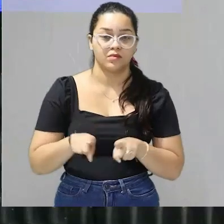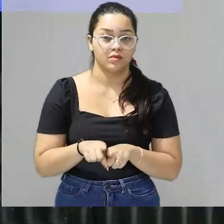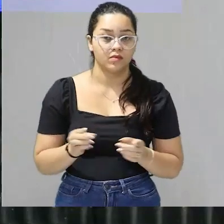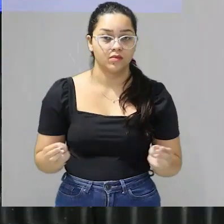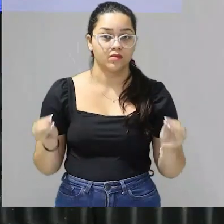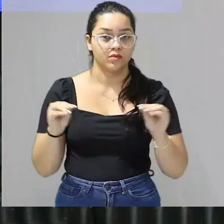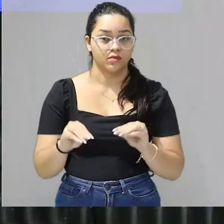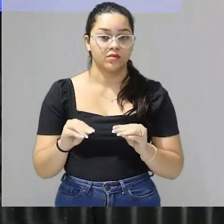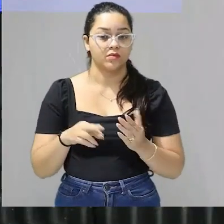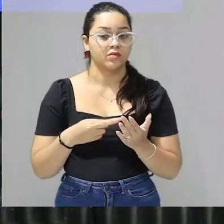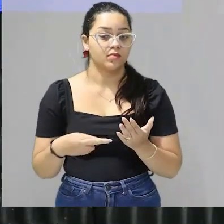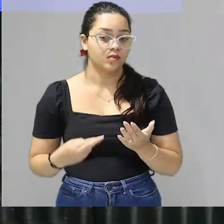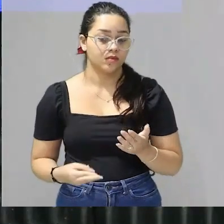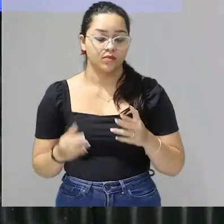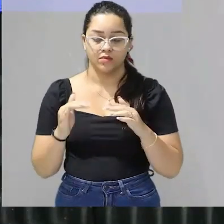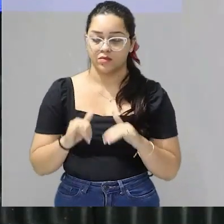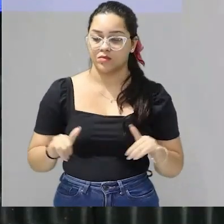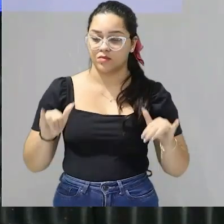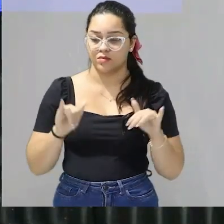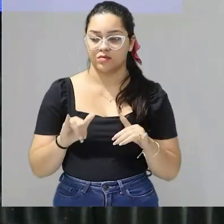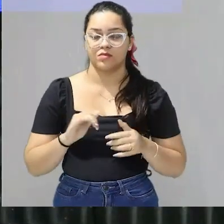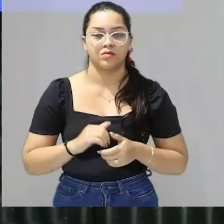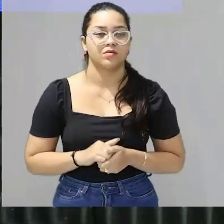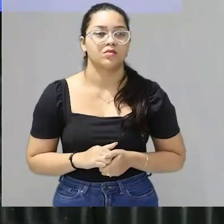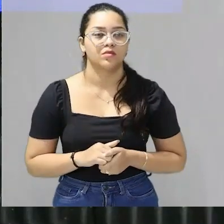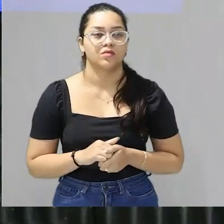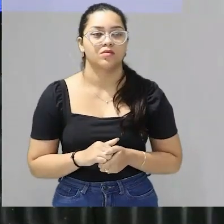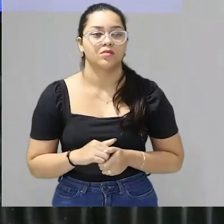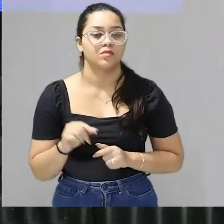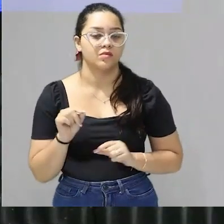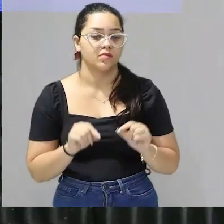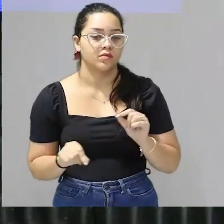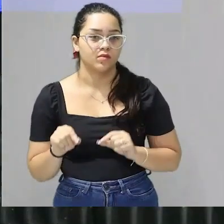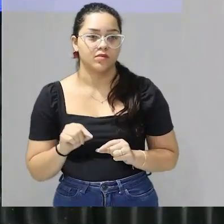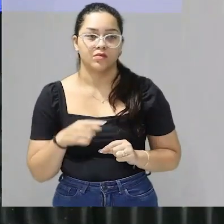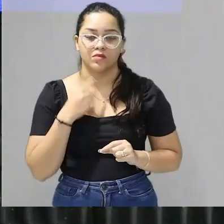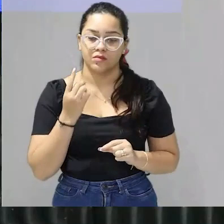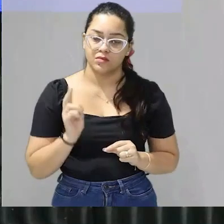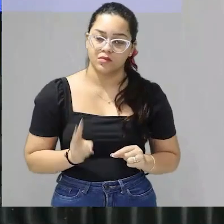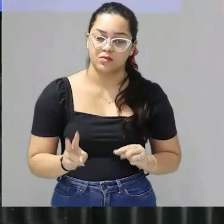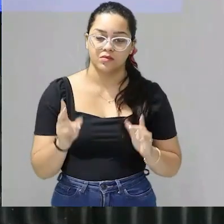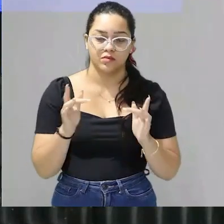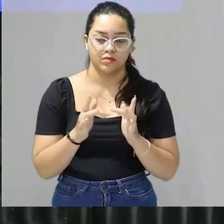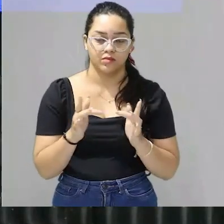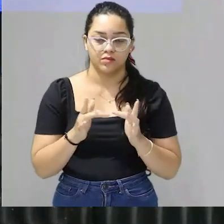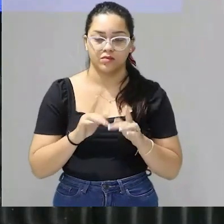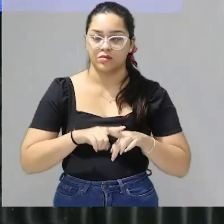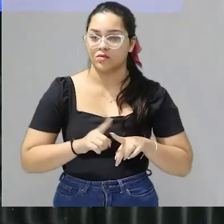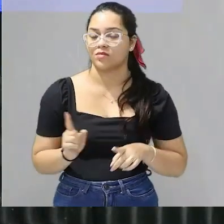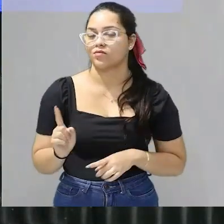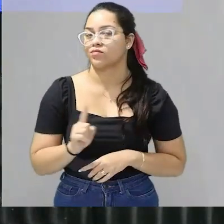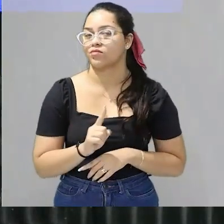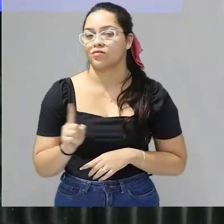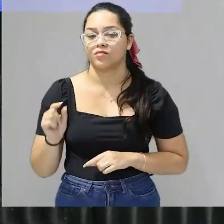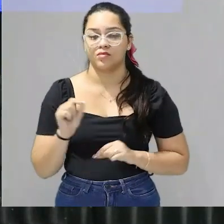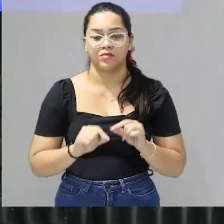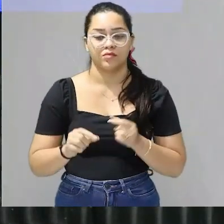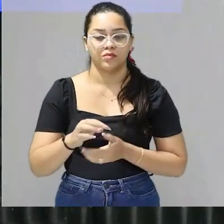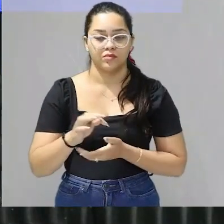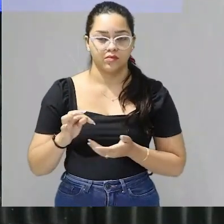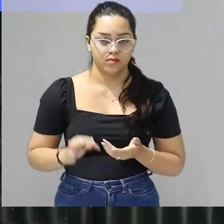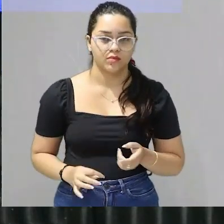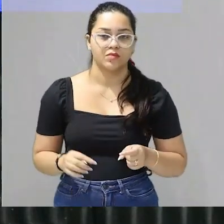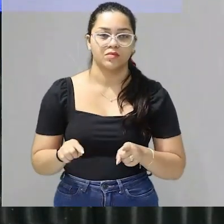redação informações informações dos quais estamos o tempo todo em contato mas não é isso é um texto